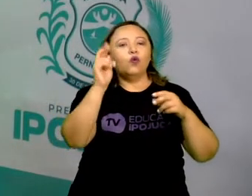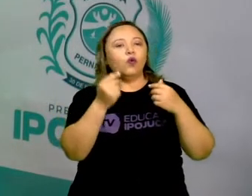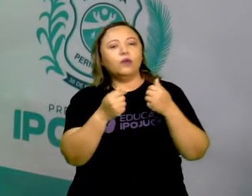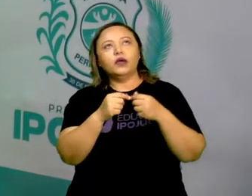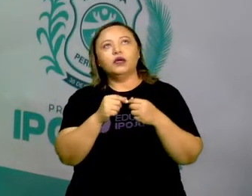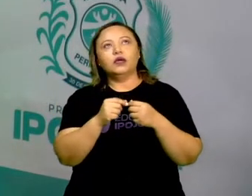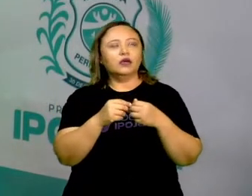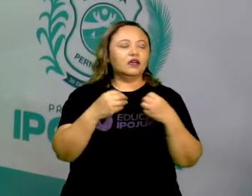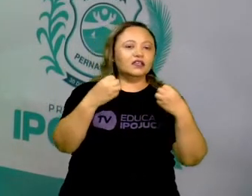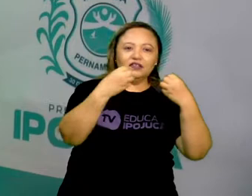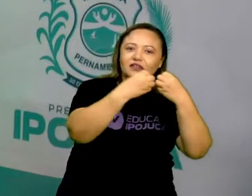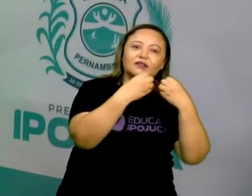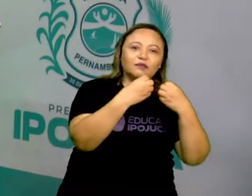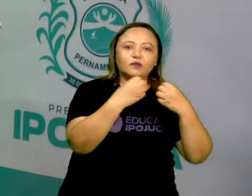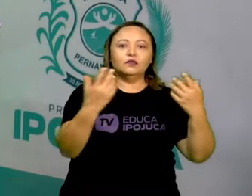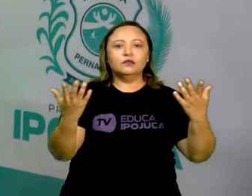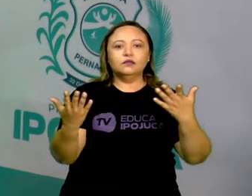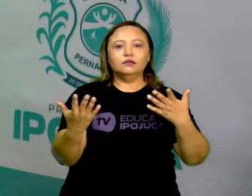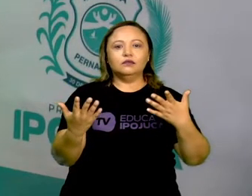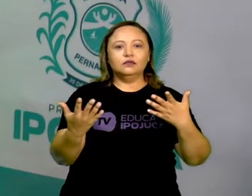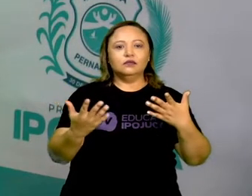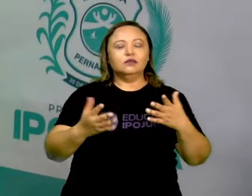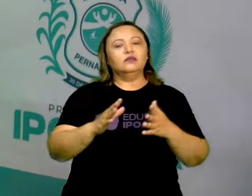casa fica lá na direita da rua 14.